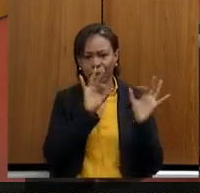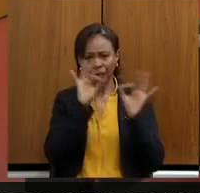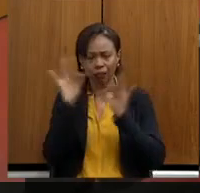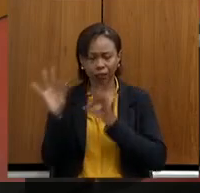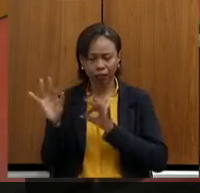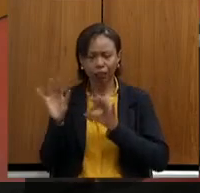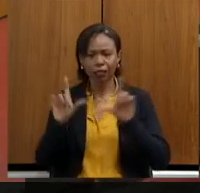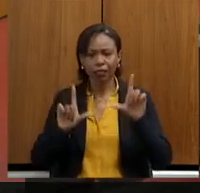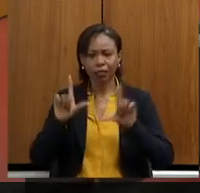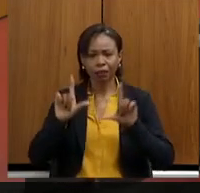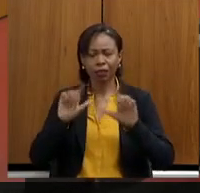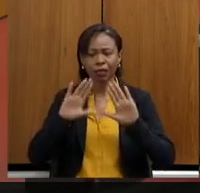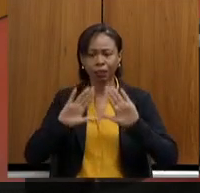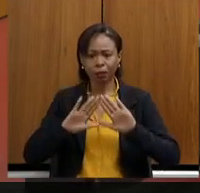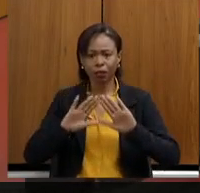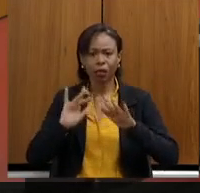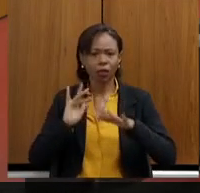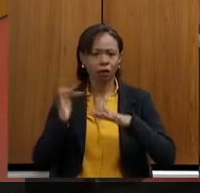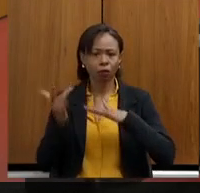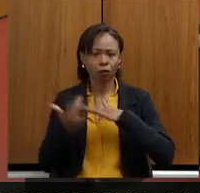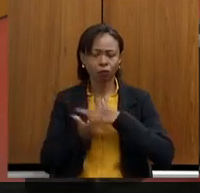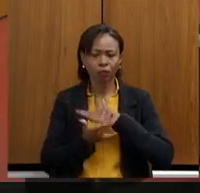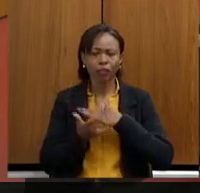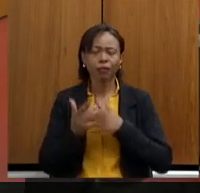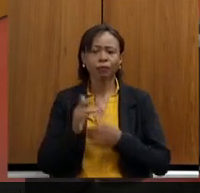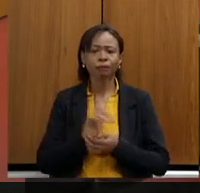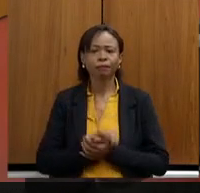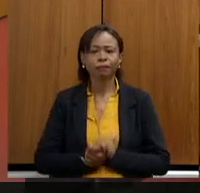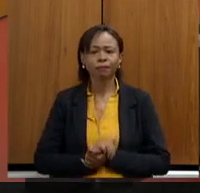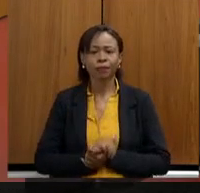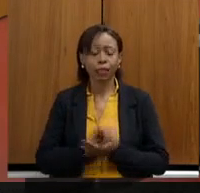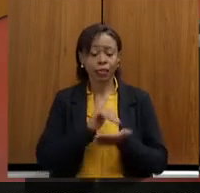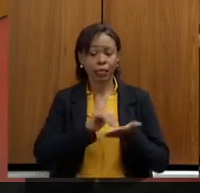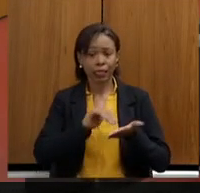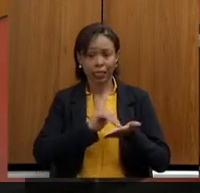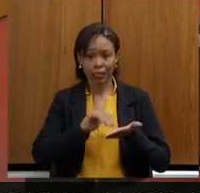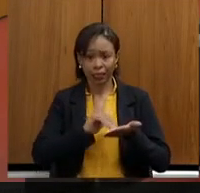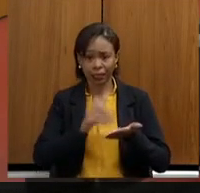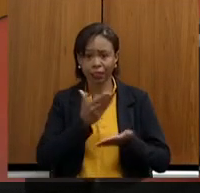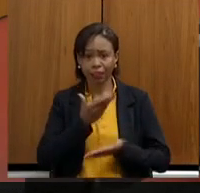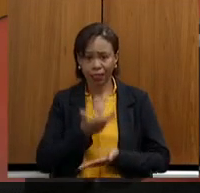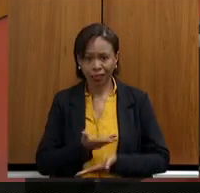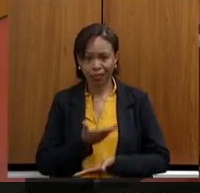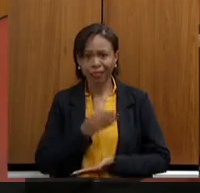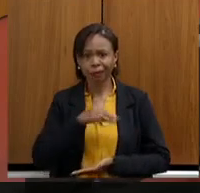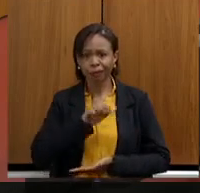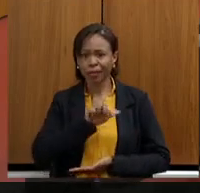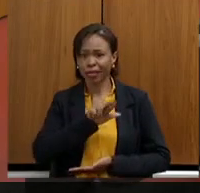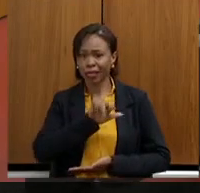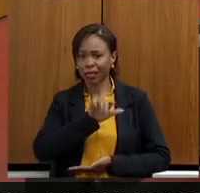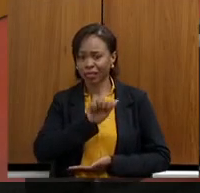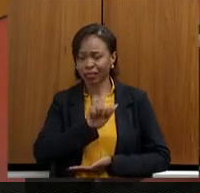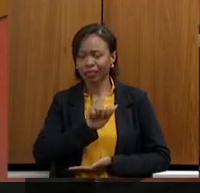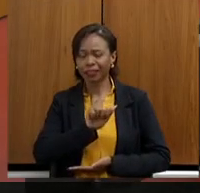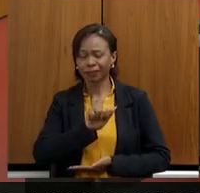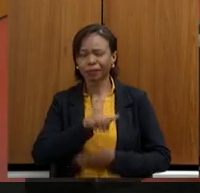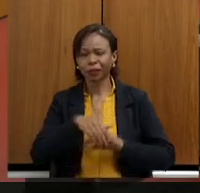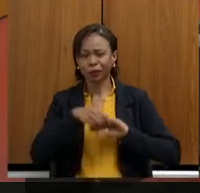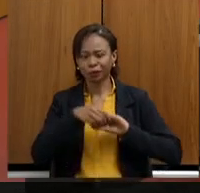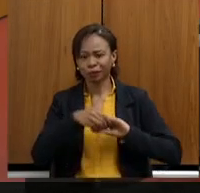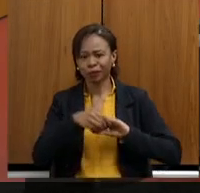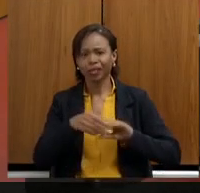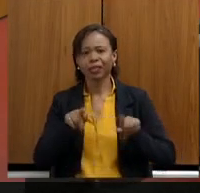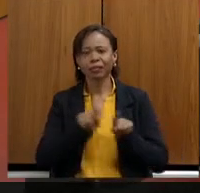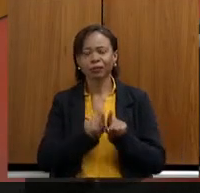as demais mídias sociais, cumprimentar a secretária Marília de forma especial e na sua pessoa todos os